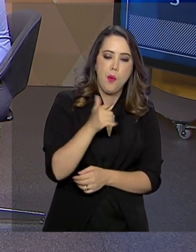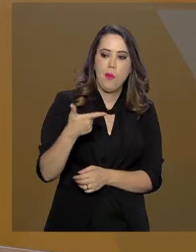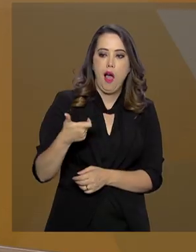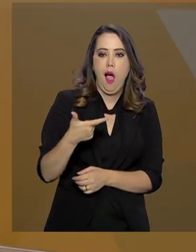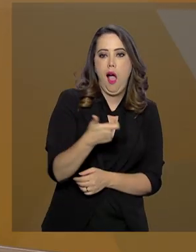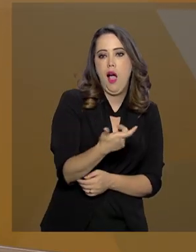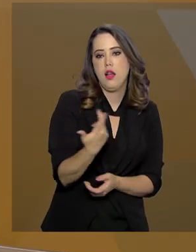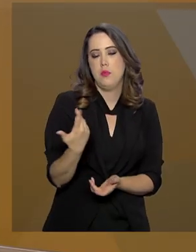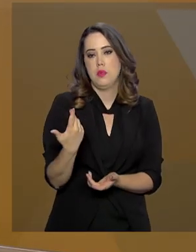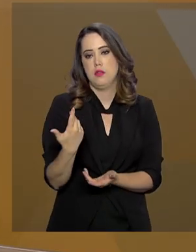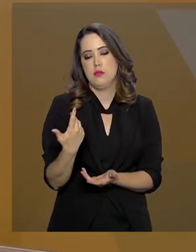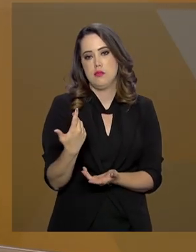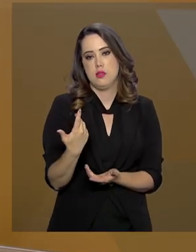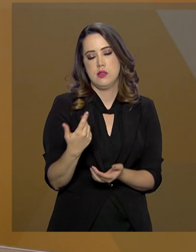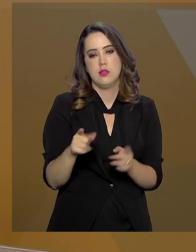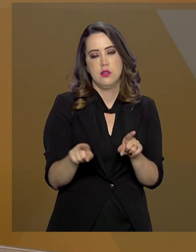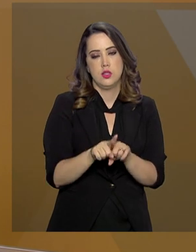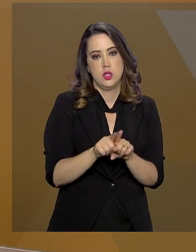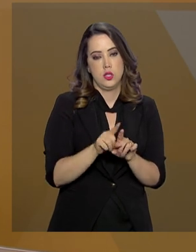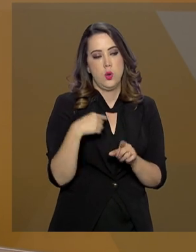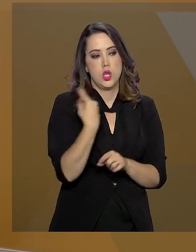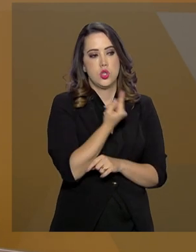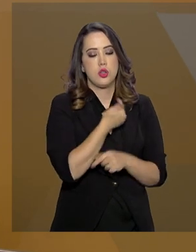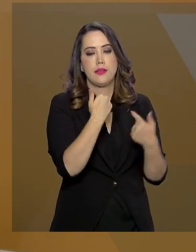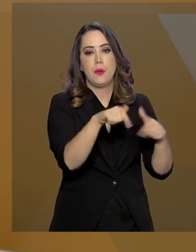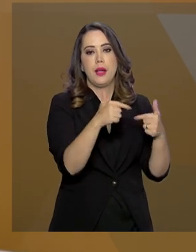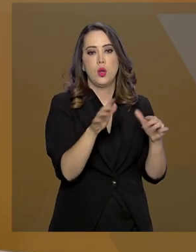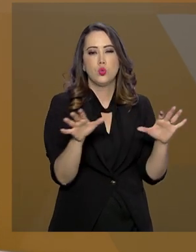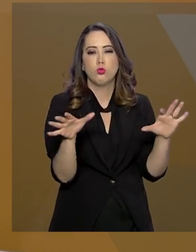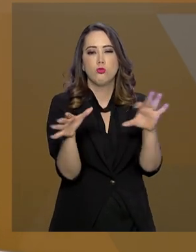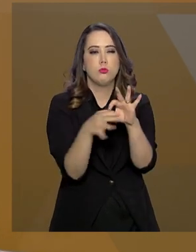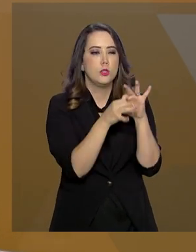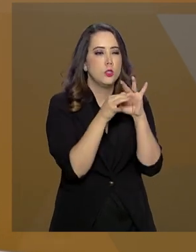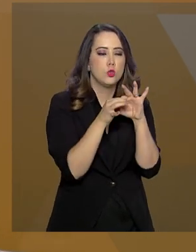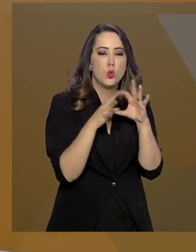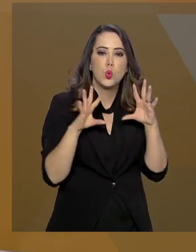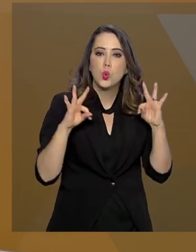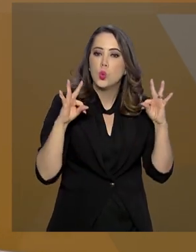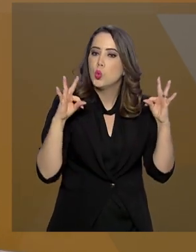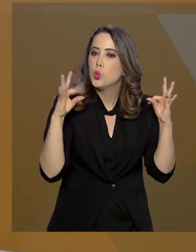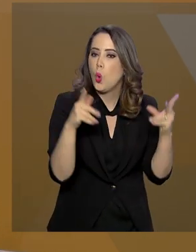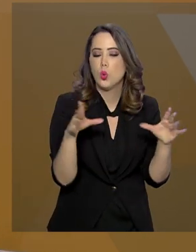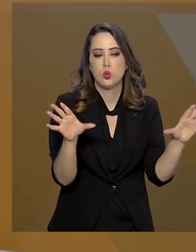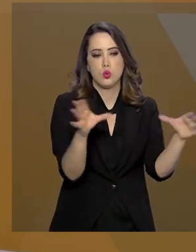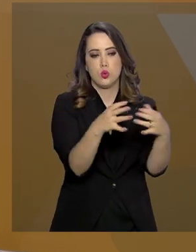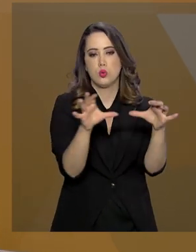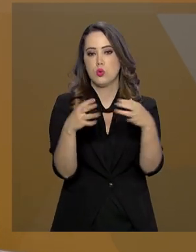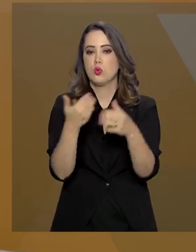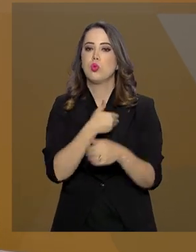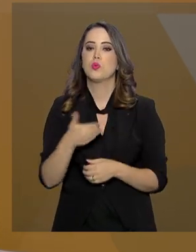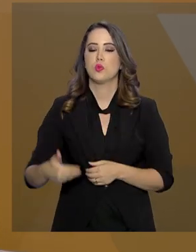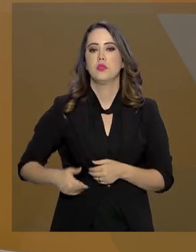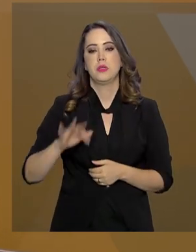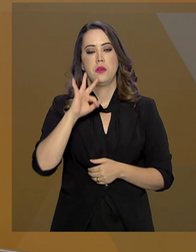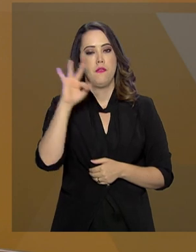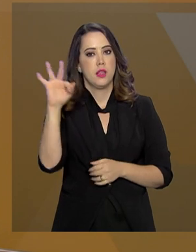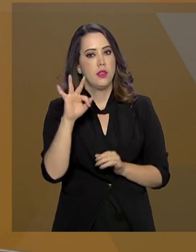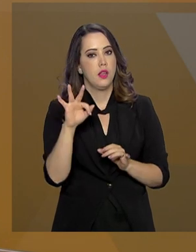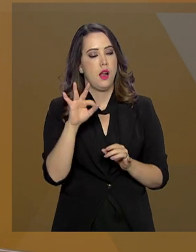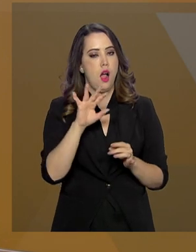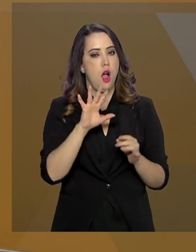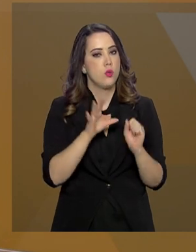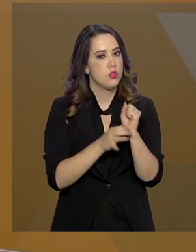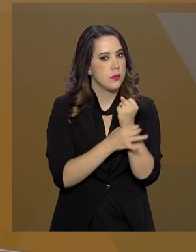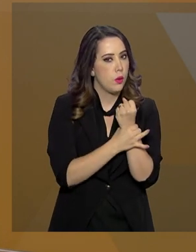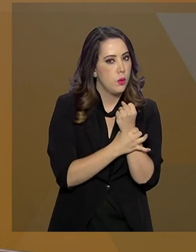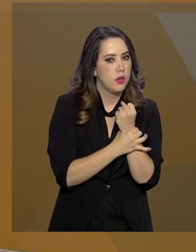nesse aspecto, de procurar juntar todos os órgãos da administração pública federal relacionados à segurança pública para poder fazer um trabalho mais